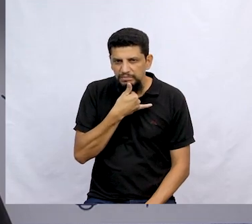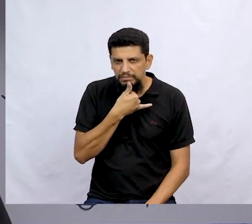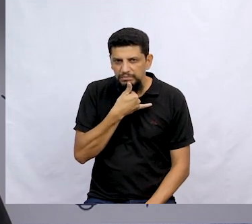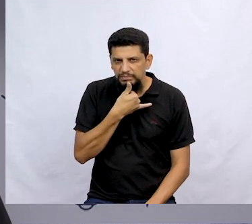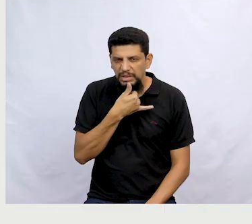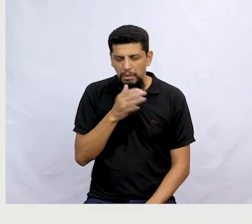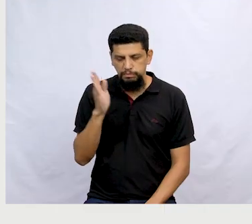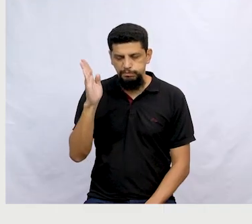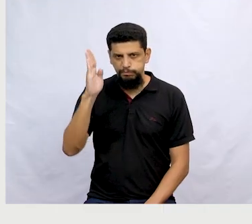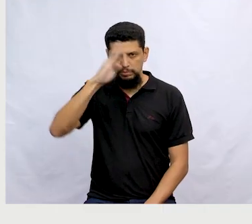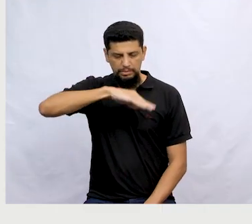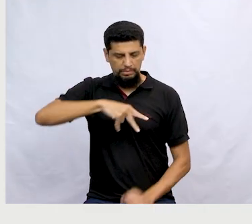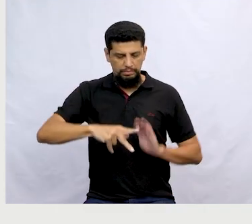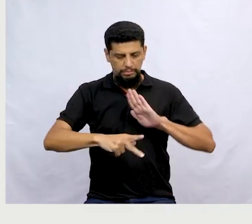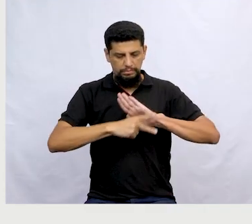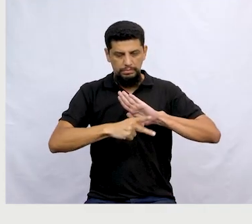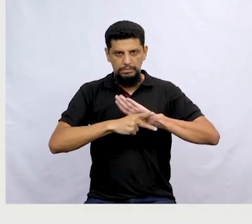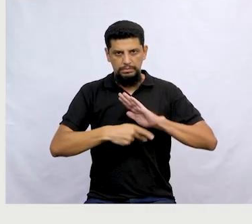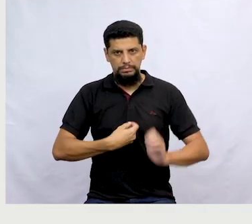de mal com a vida.